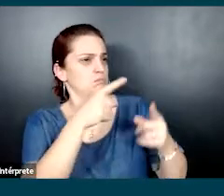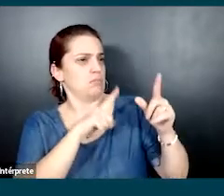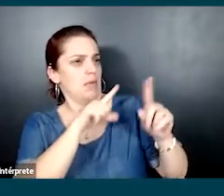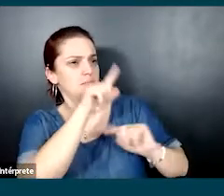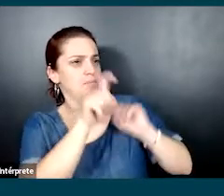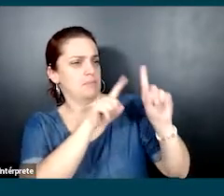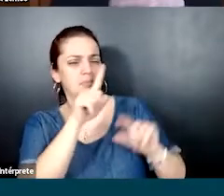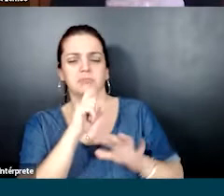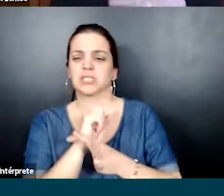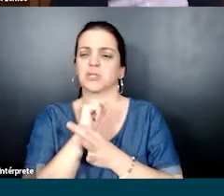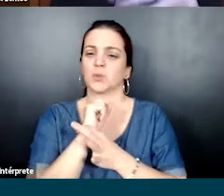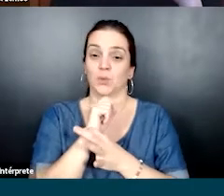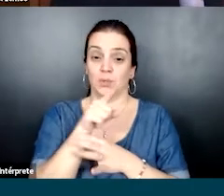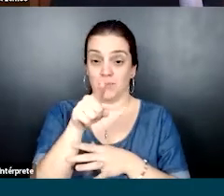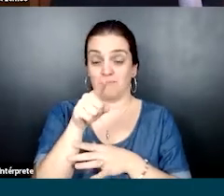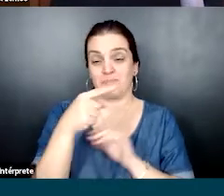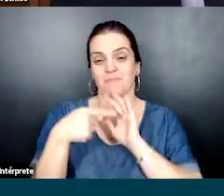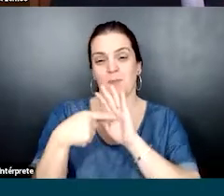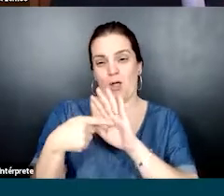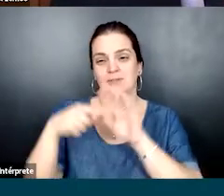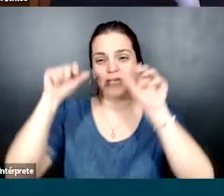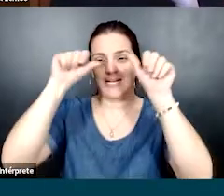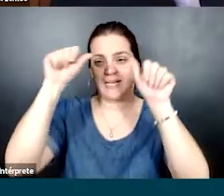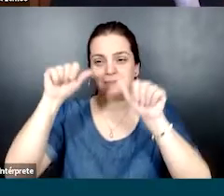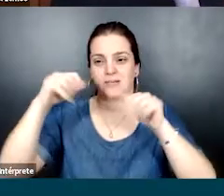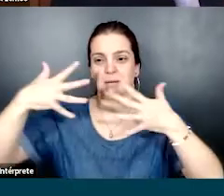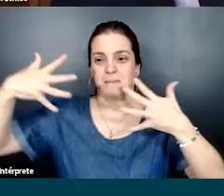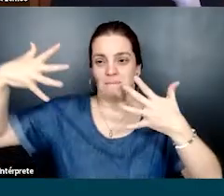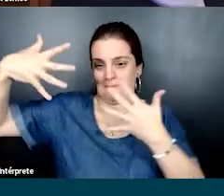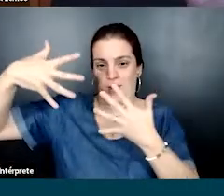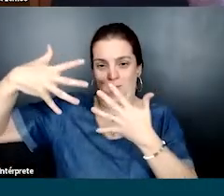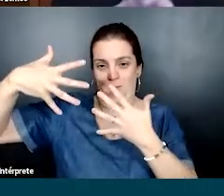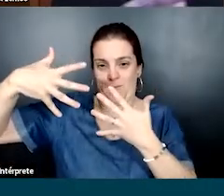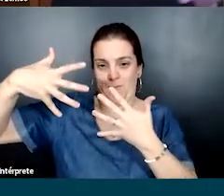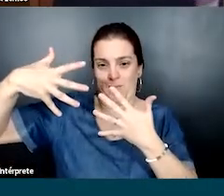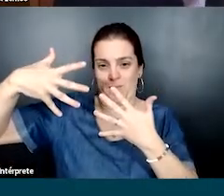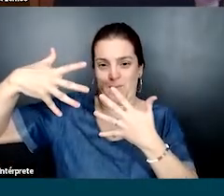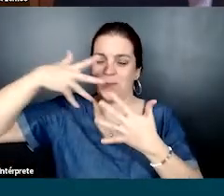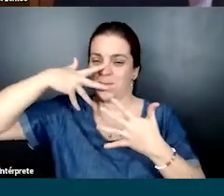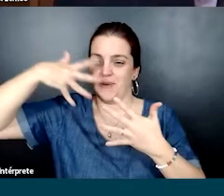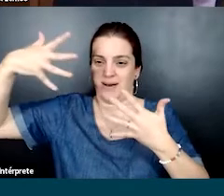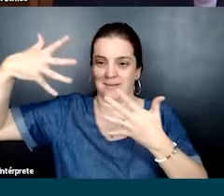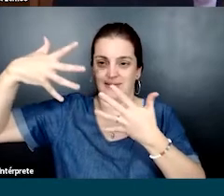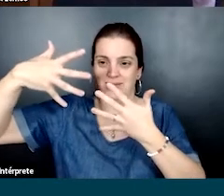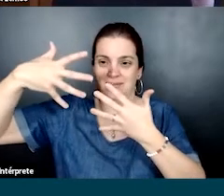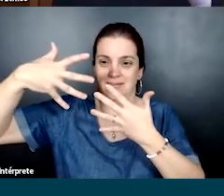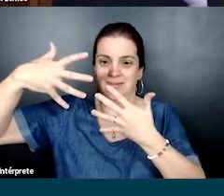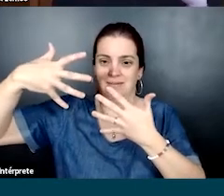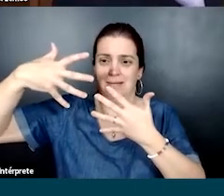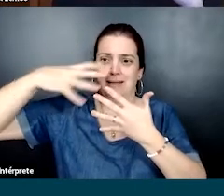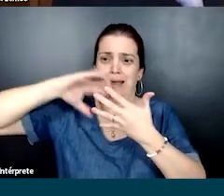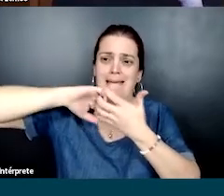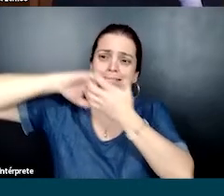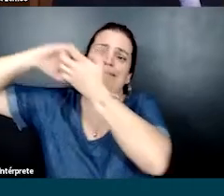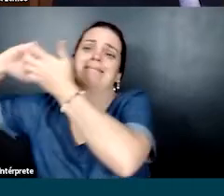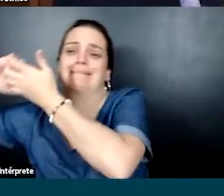incertezas, né? Inclusive, no slide, eu trago uma imagem ilustrativa de uma mão indo ao encontro de outra, assim, quase que